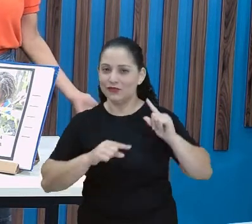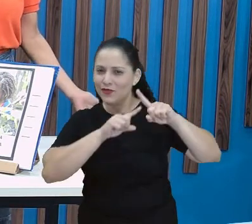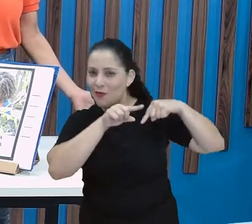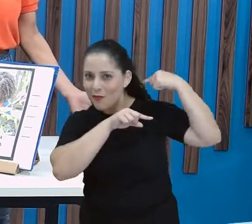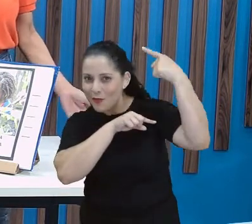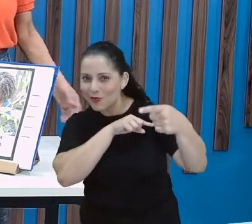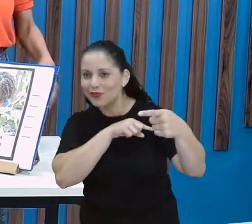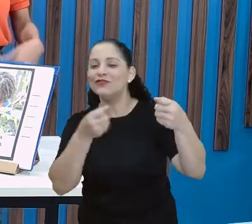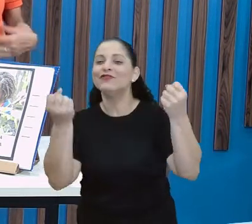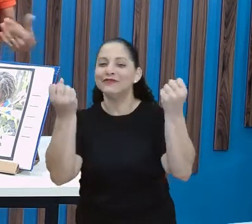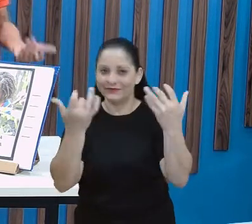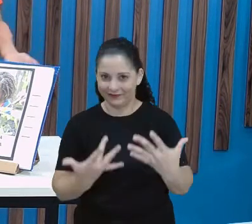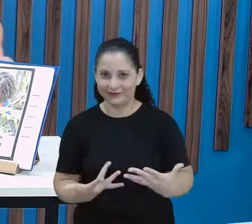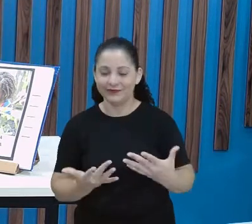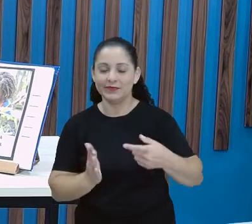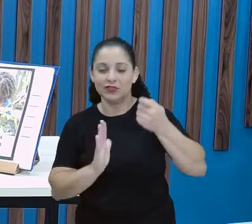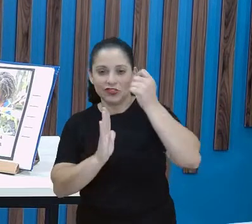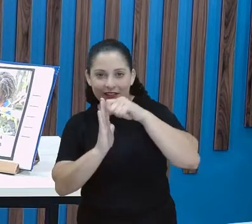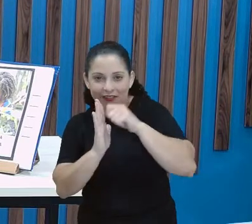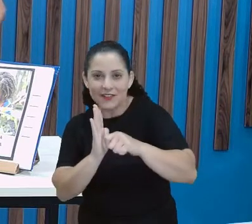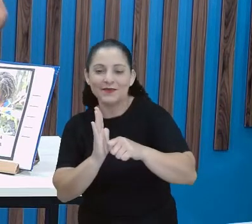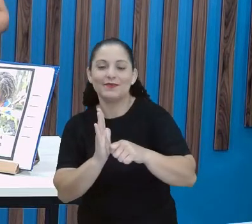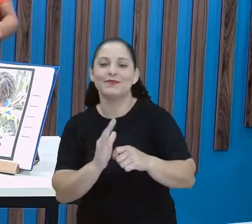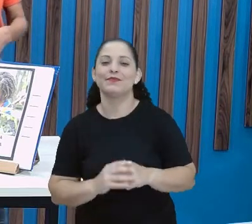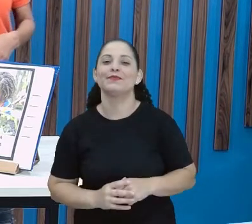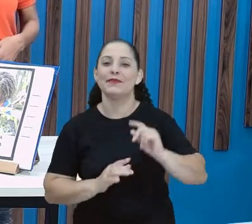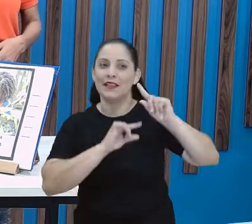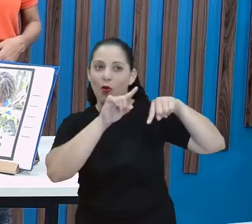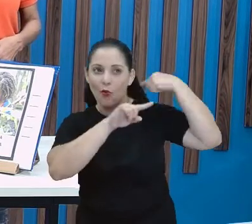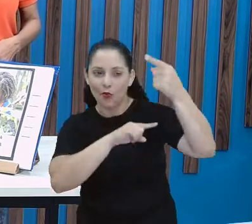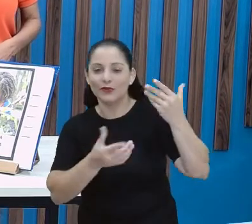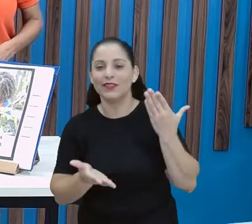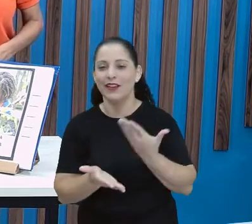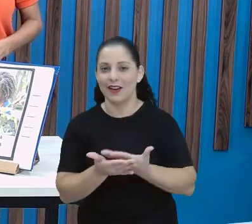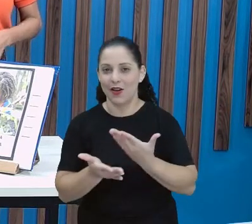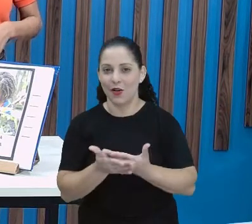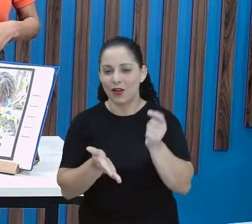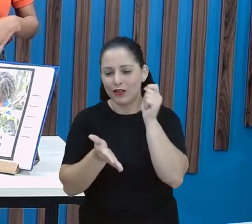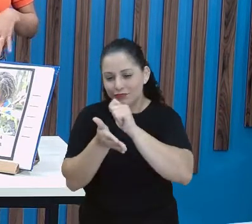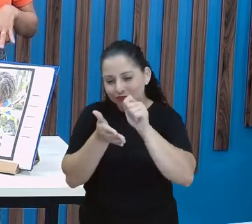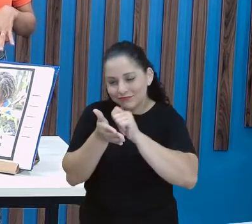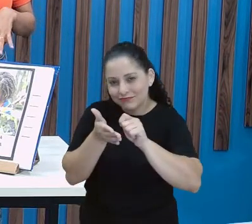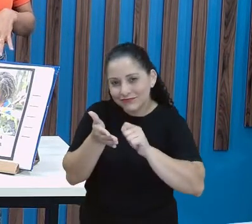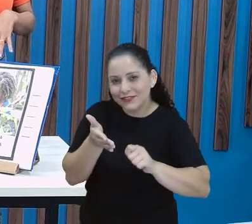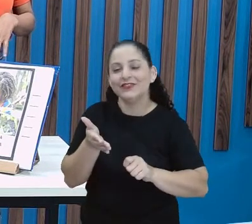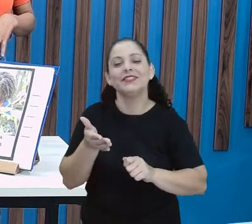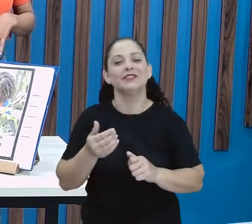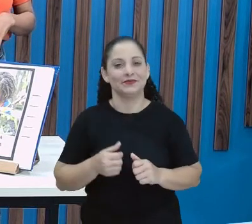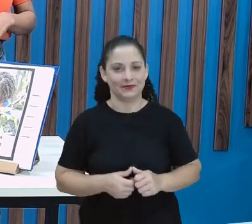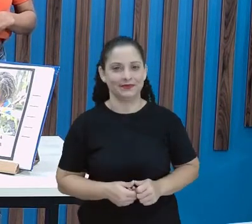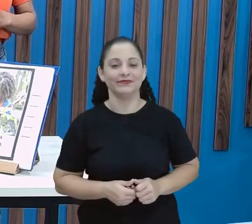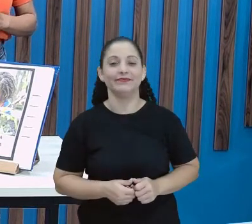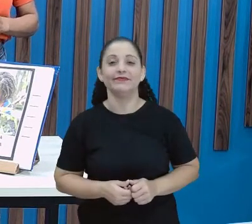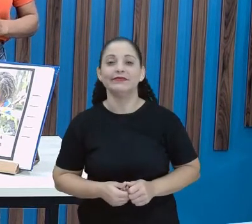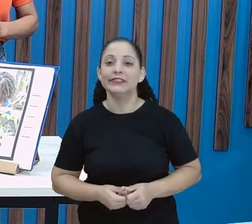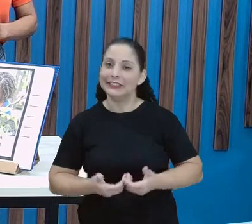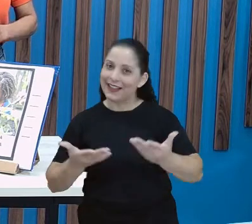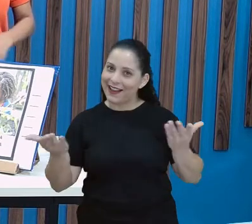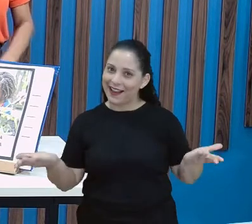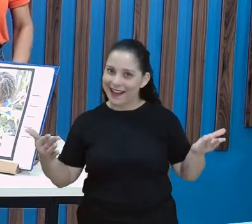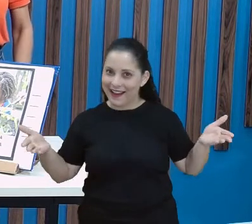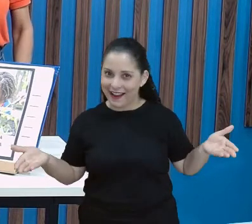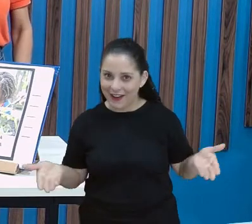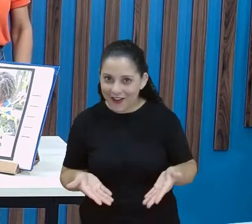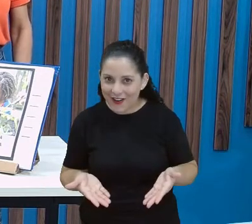a próxima aula, a gente escreve, tá bom? Na próxima aula, a gente escreve. Aliás, vamos